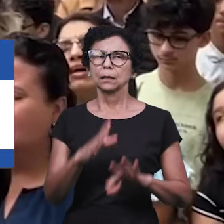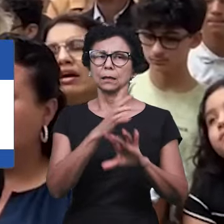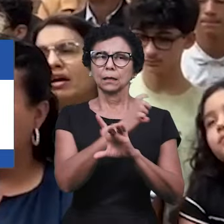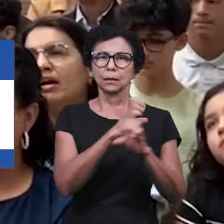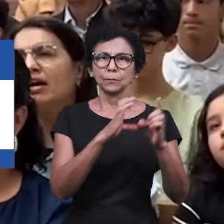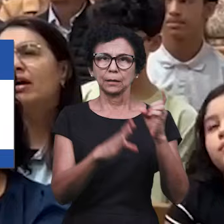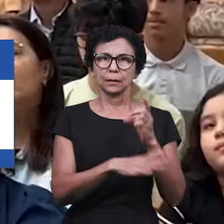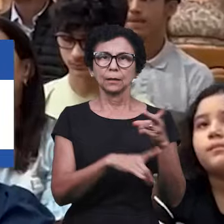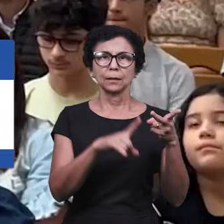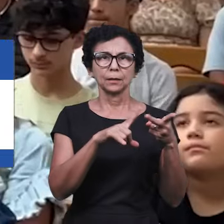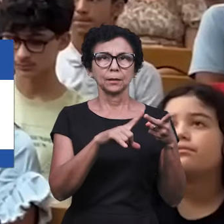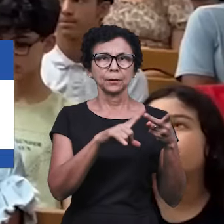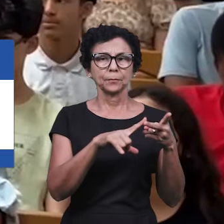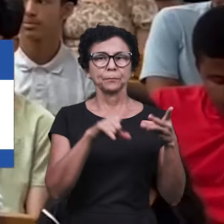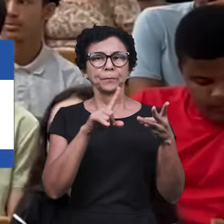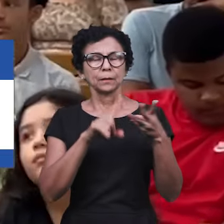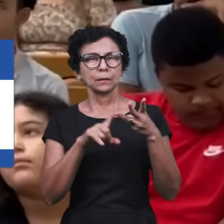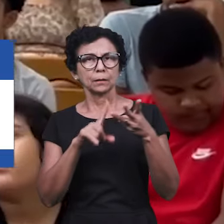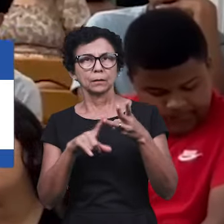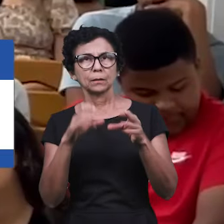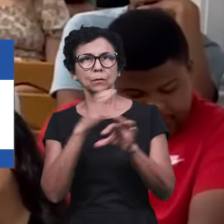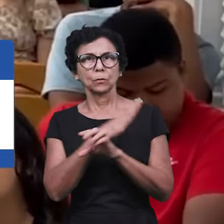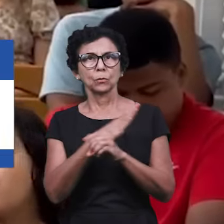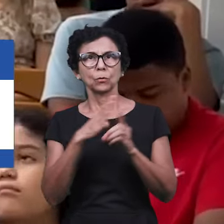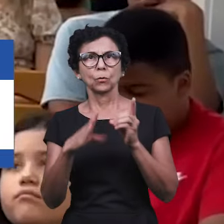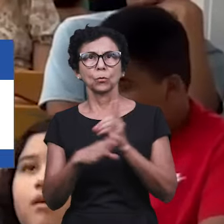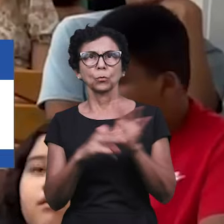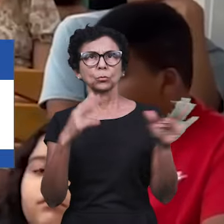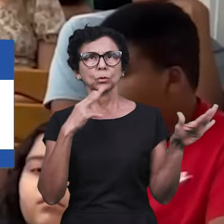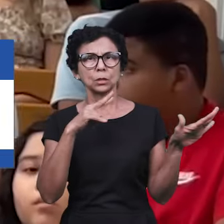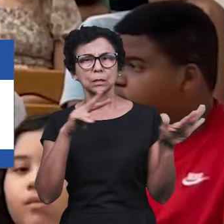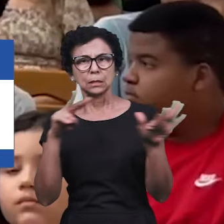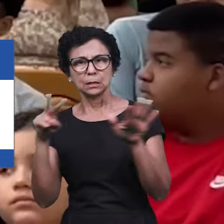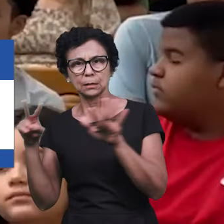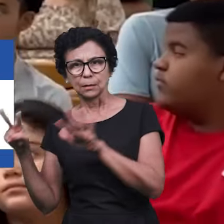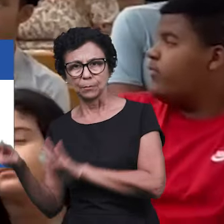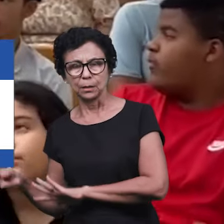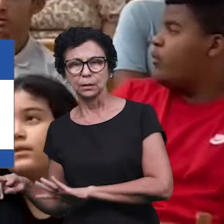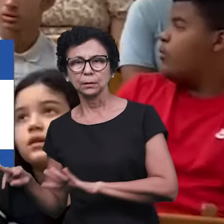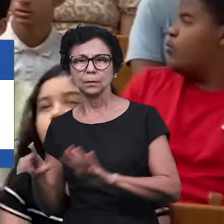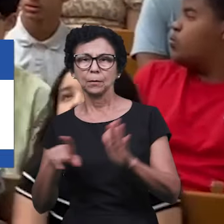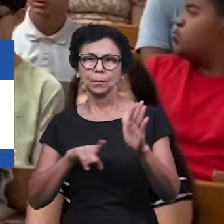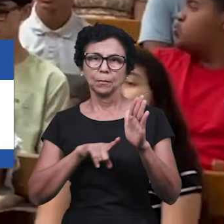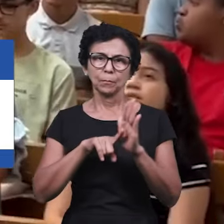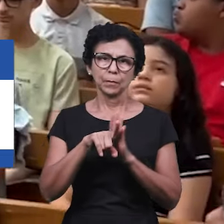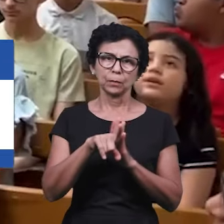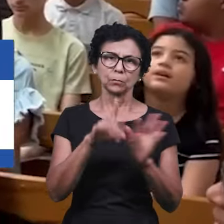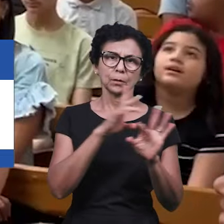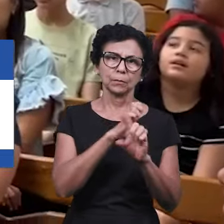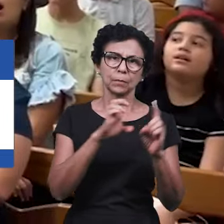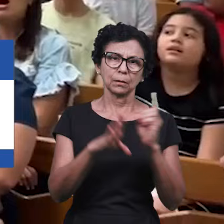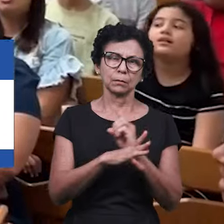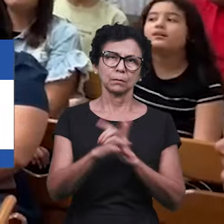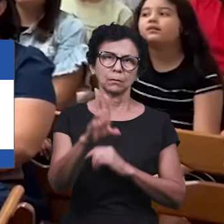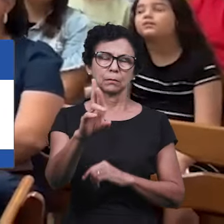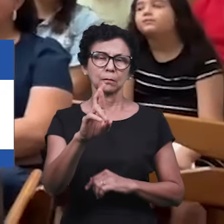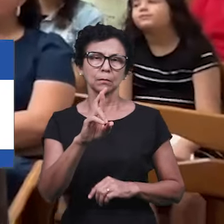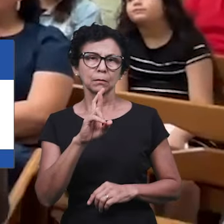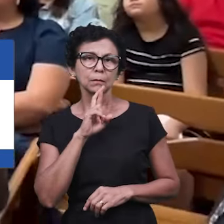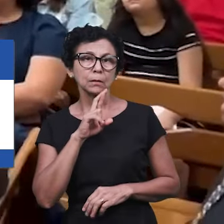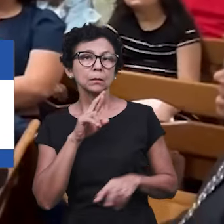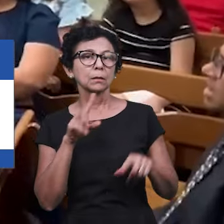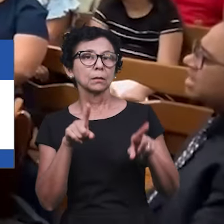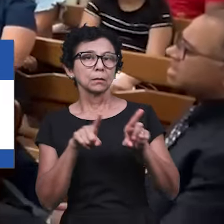da Escola Bíblica Dominical e os cultos semanais de estudo das perguntas. Servos da ICM Everett também